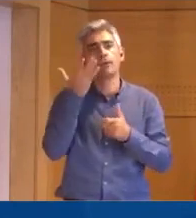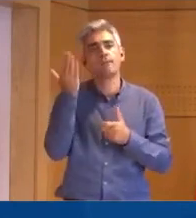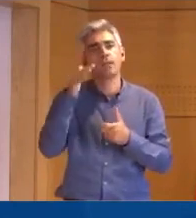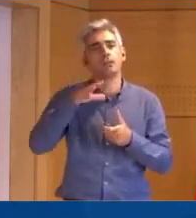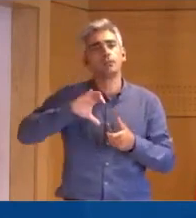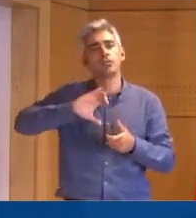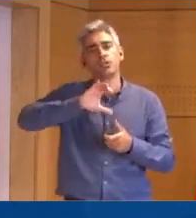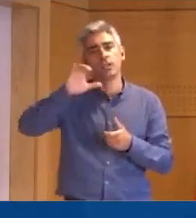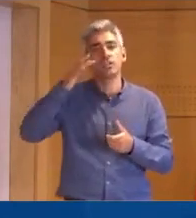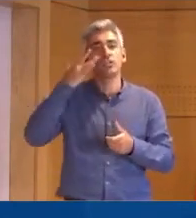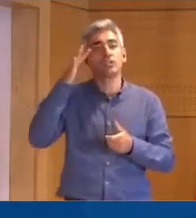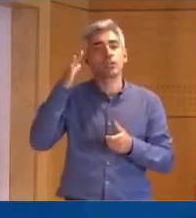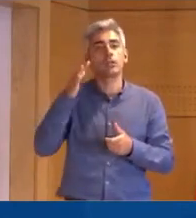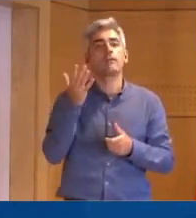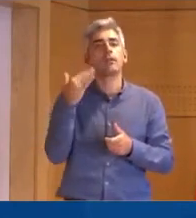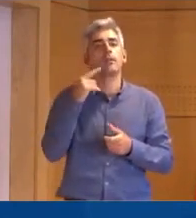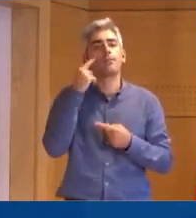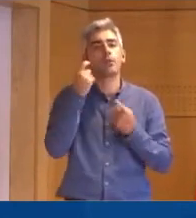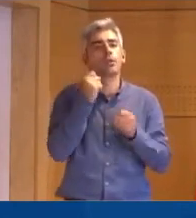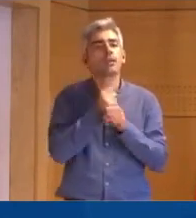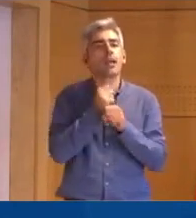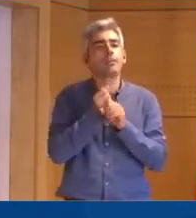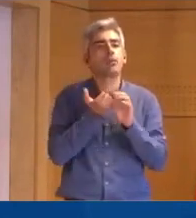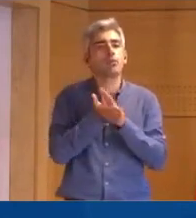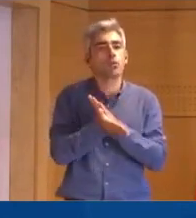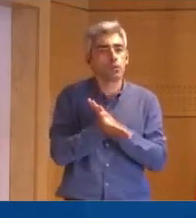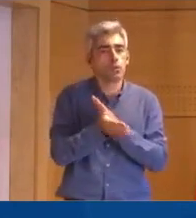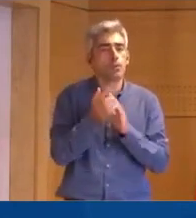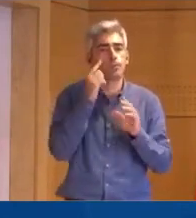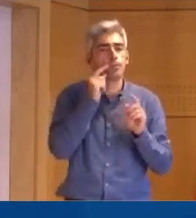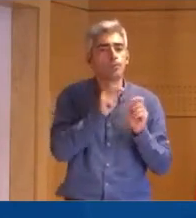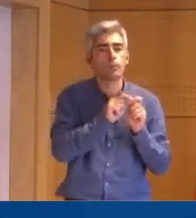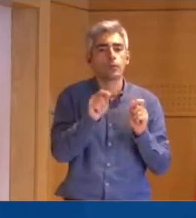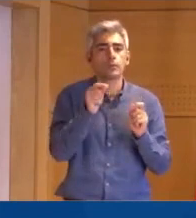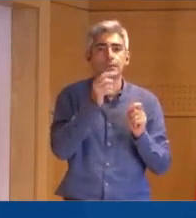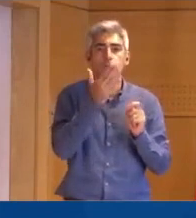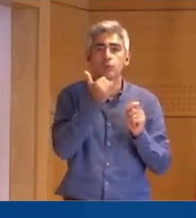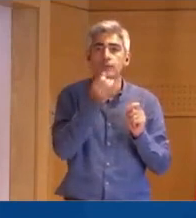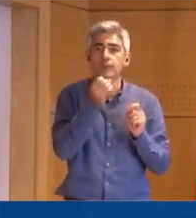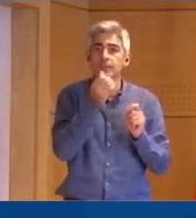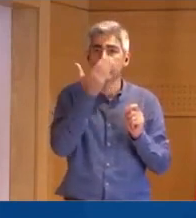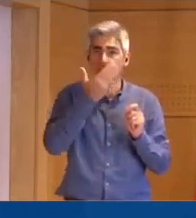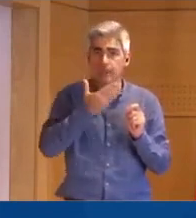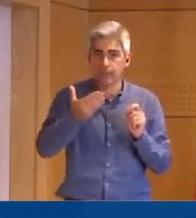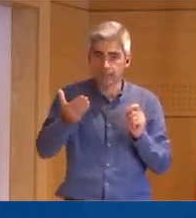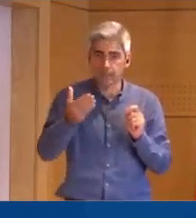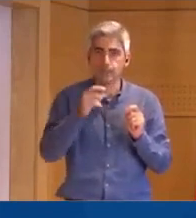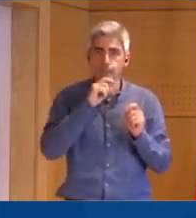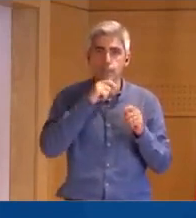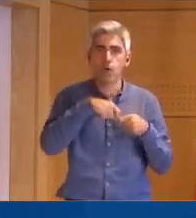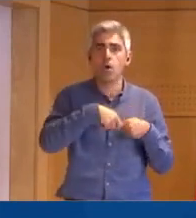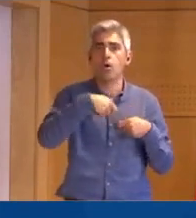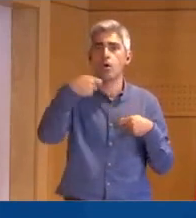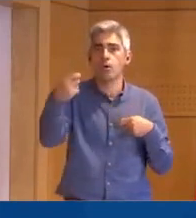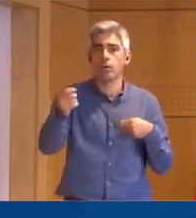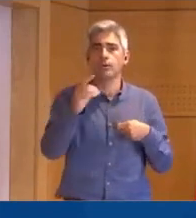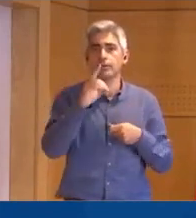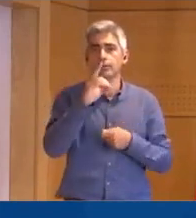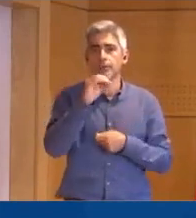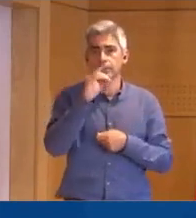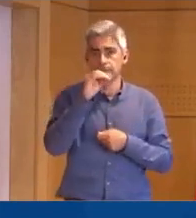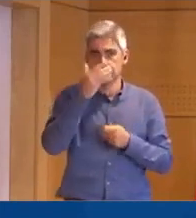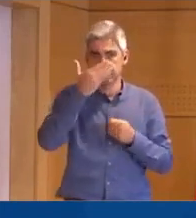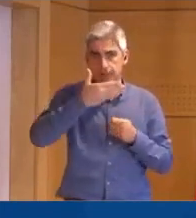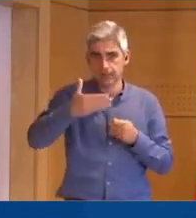estados estrangeiros que venham à procura de trabalho pelo período de 120 dias, extensivo a mais 60